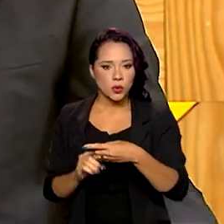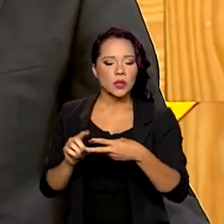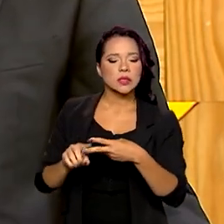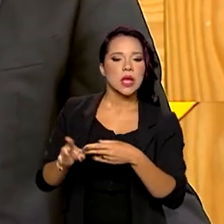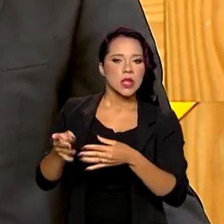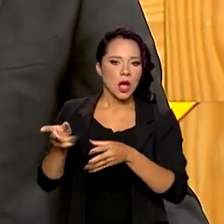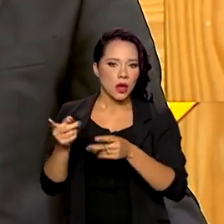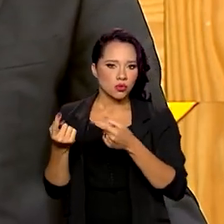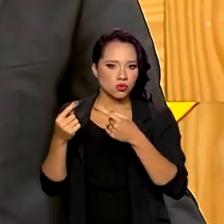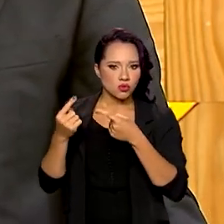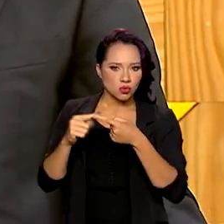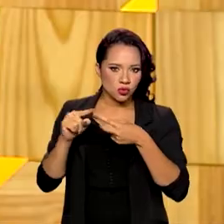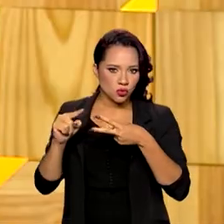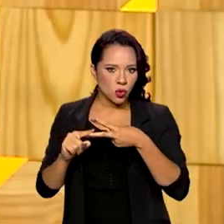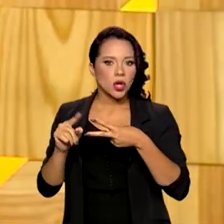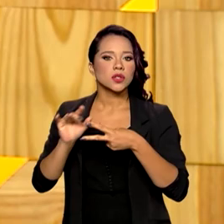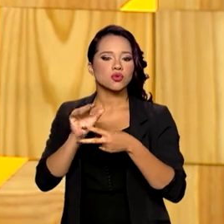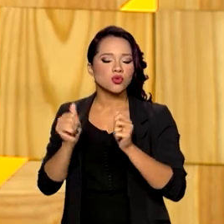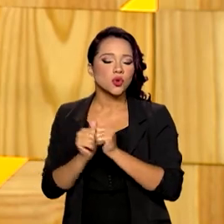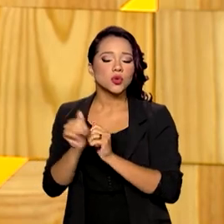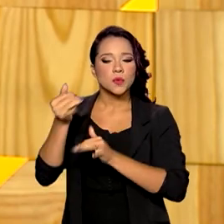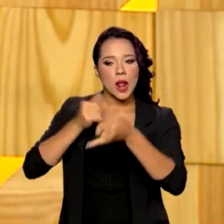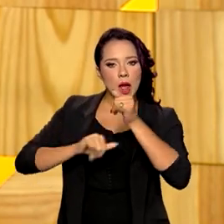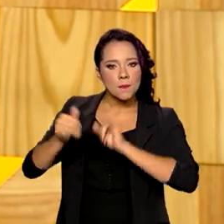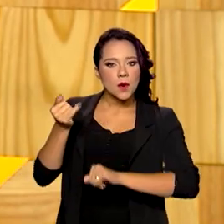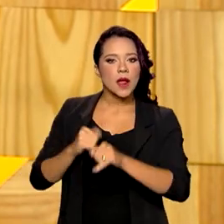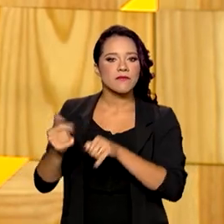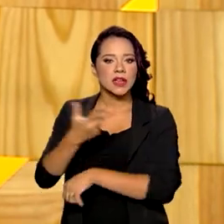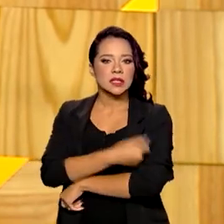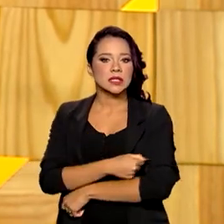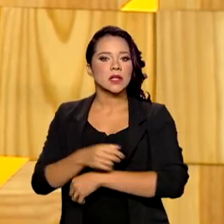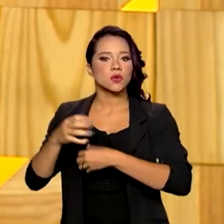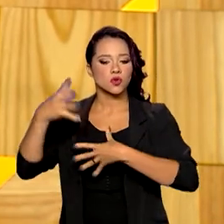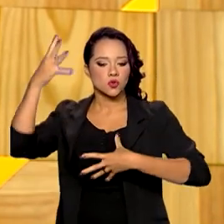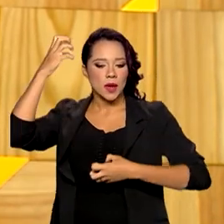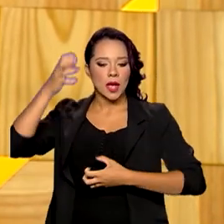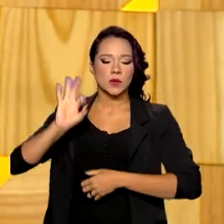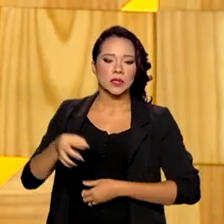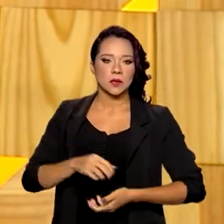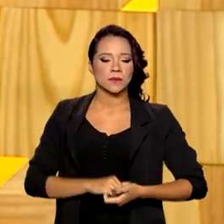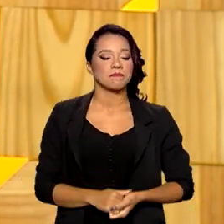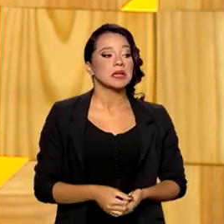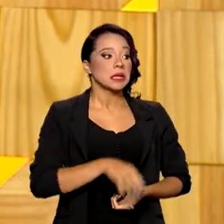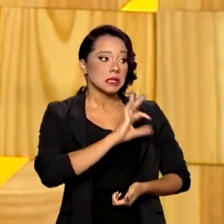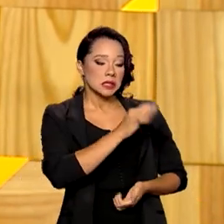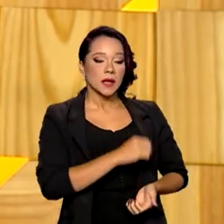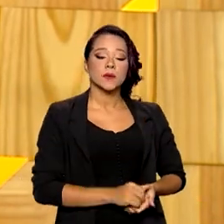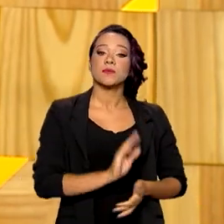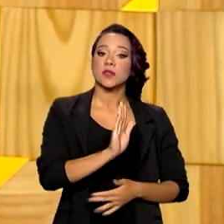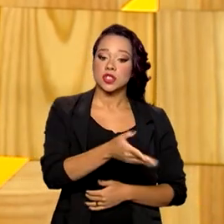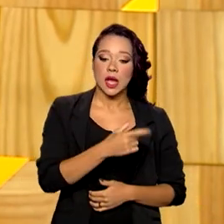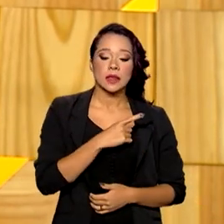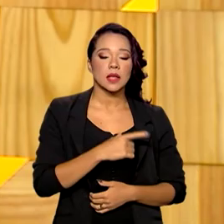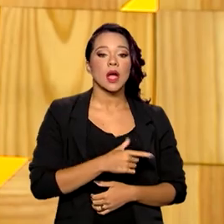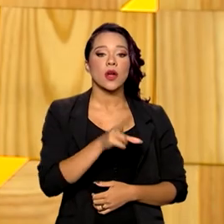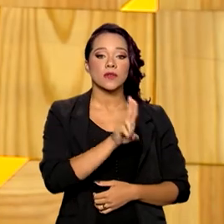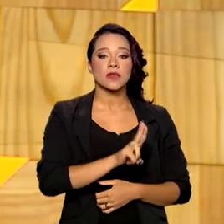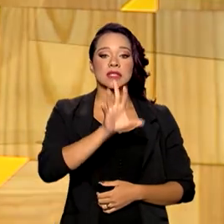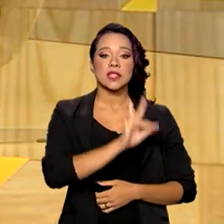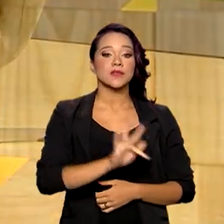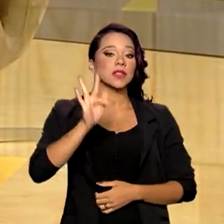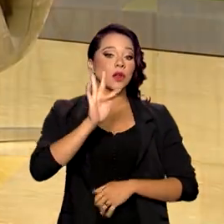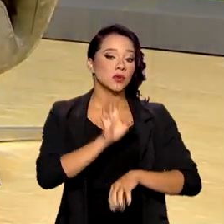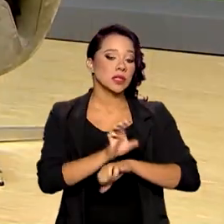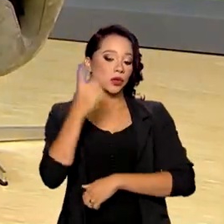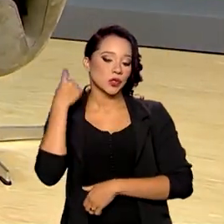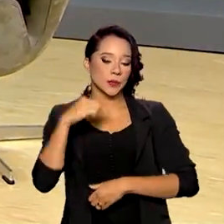isso, ministro? Perfeito. É algo que está sendo trabalhado em pesquisas, já recebemos a Universidade Federal de Minas